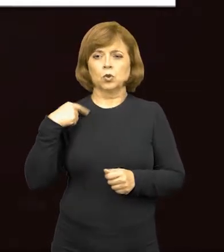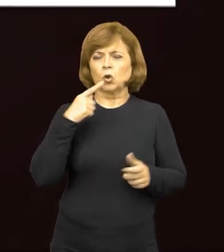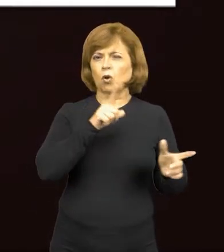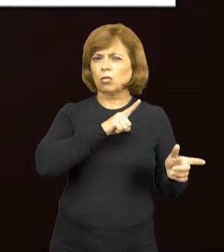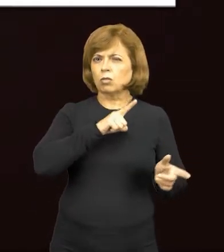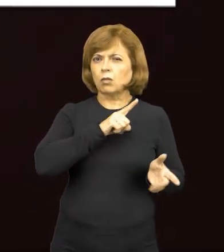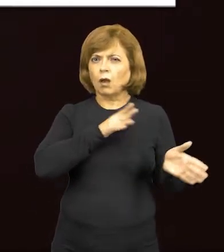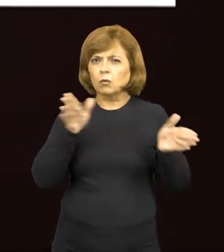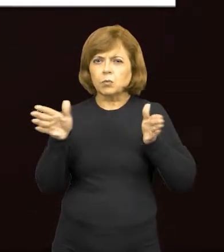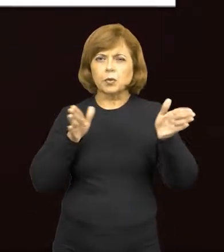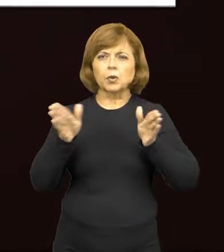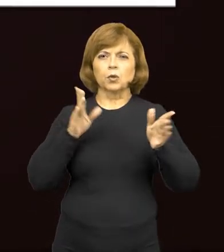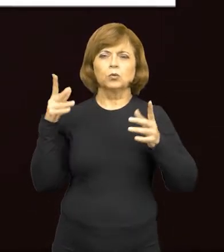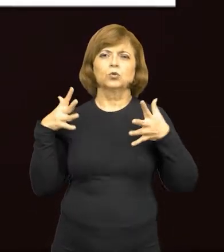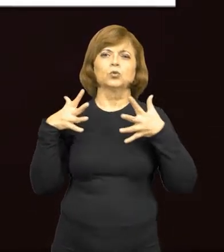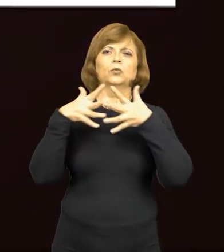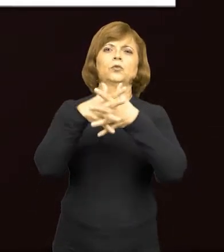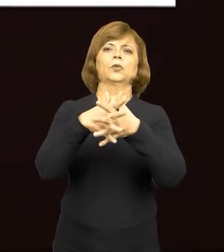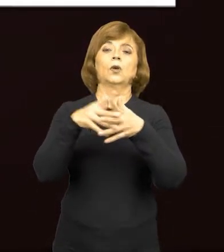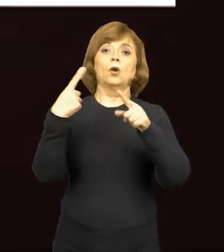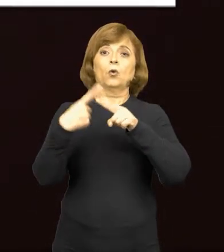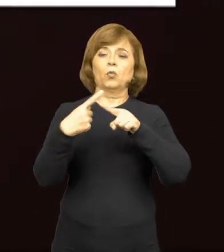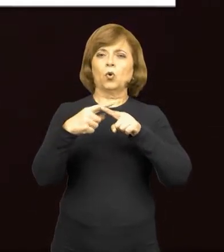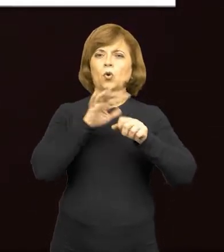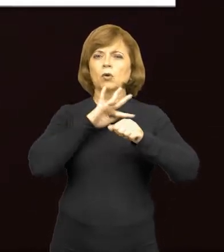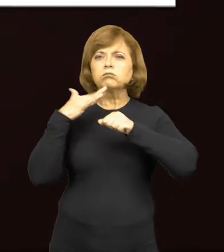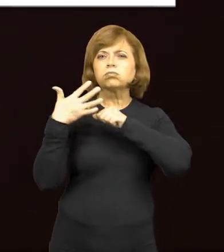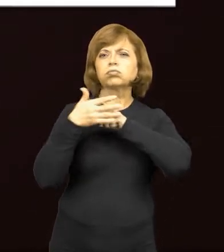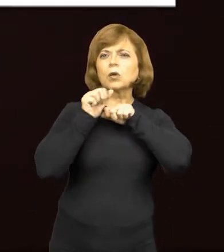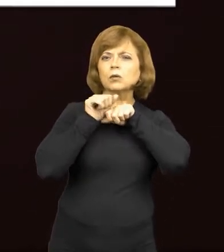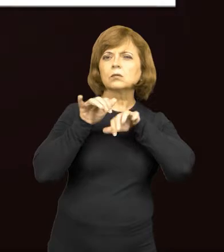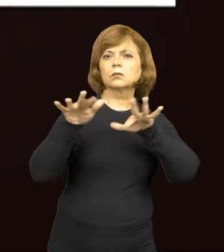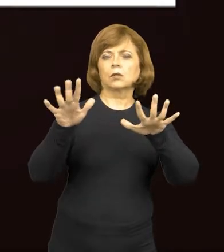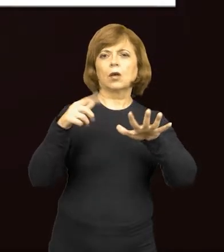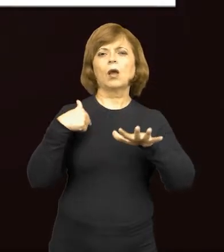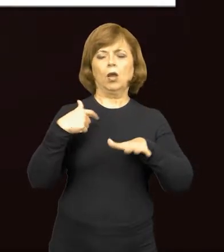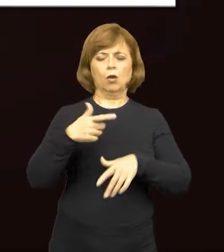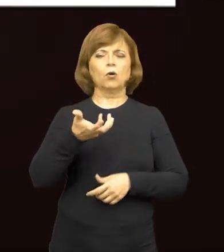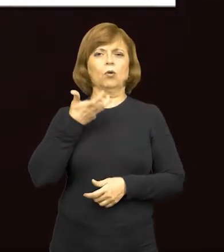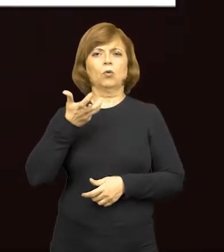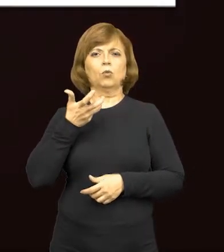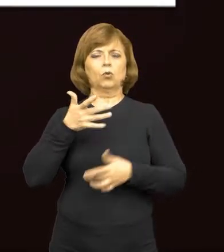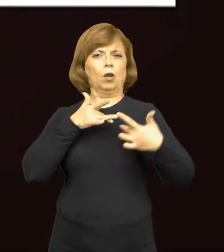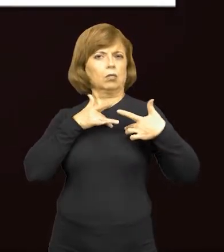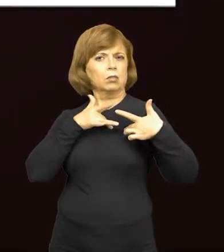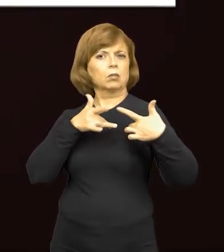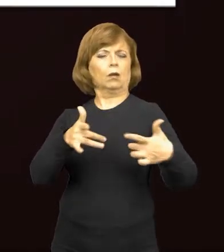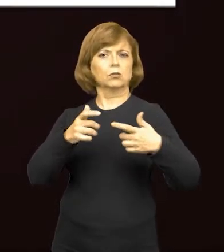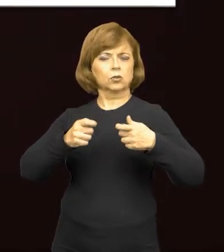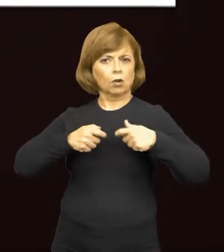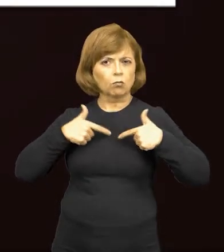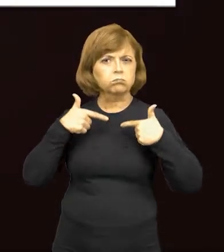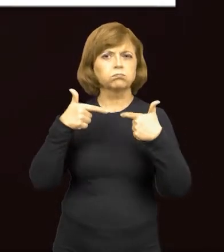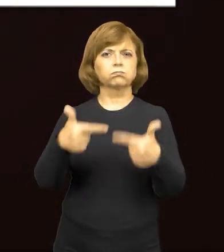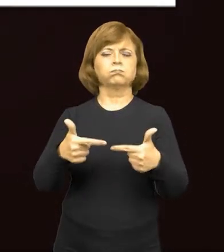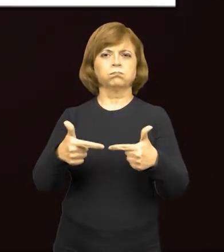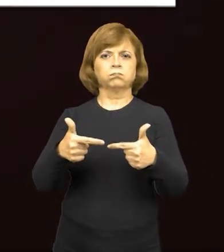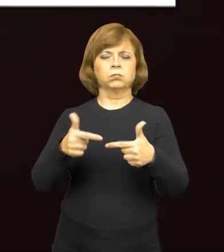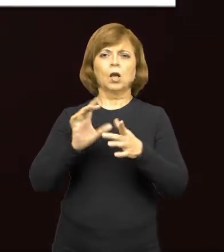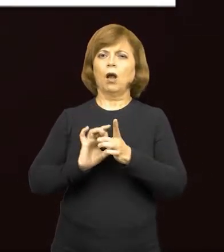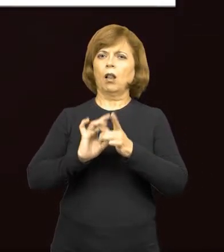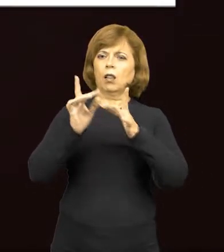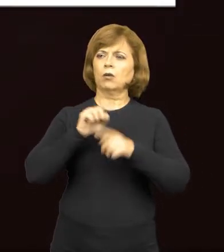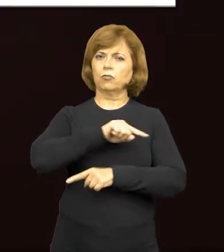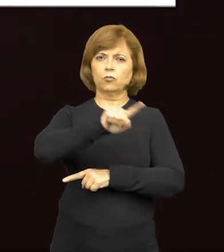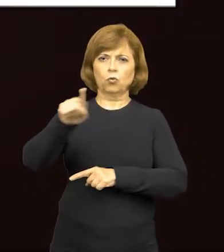complexo, adicionando a questão da pandemia, mas pretendo me dedicar e me colocar à disposição de todos para